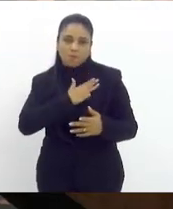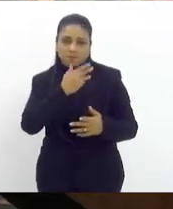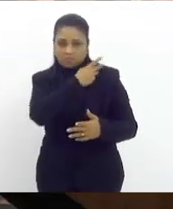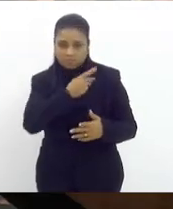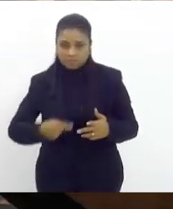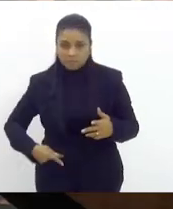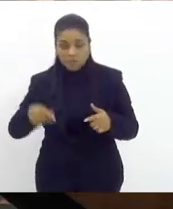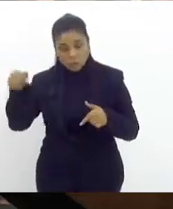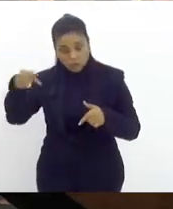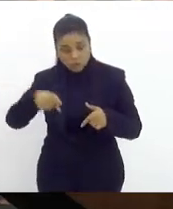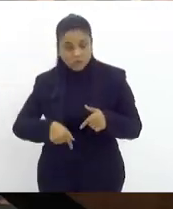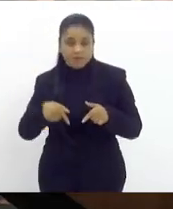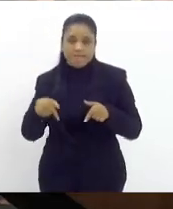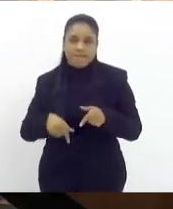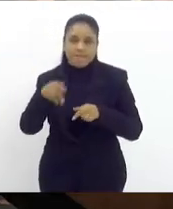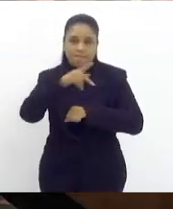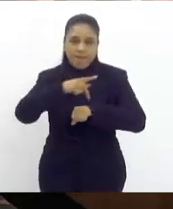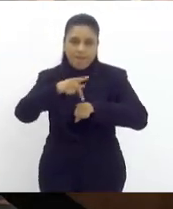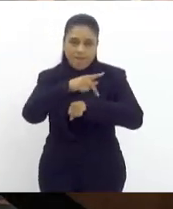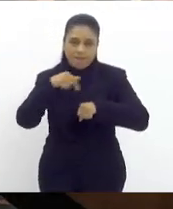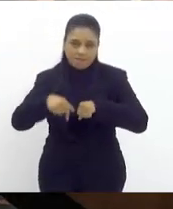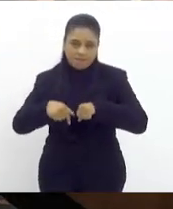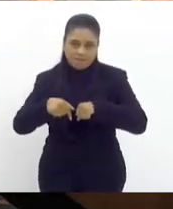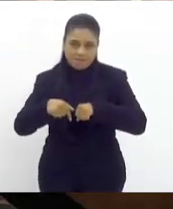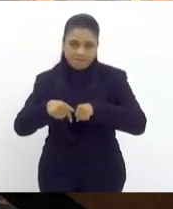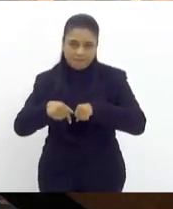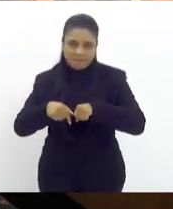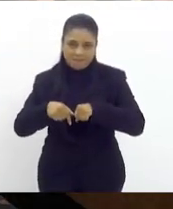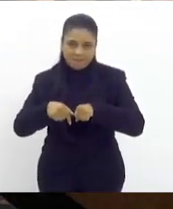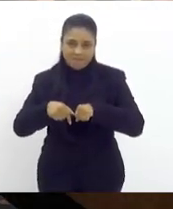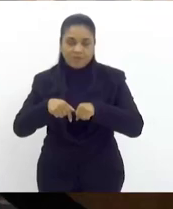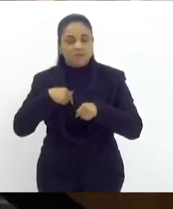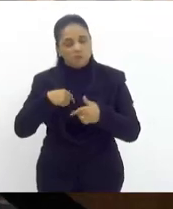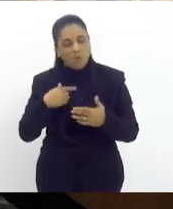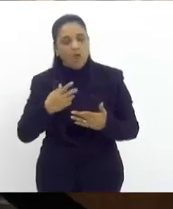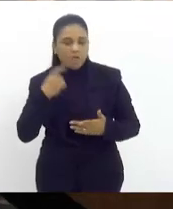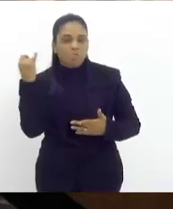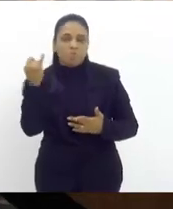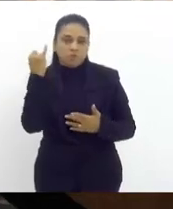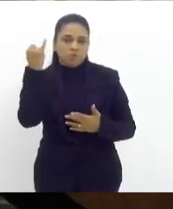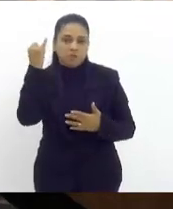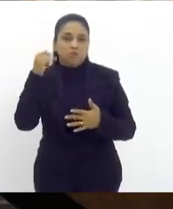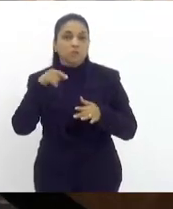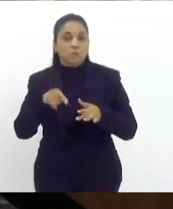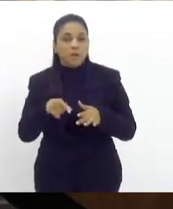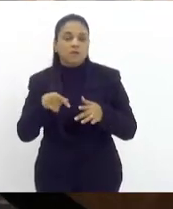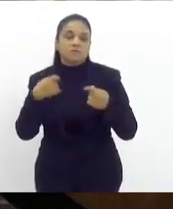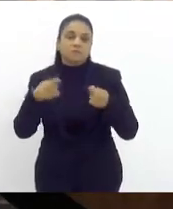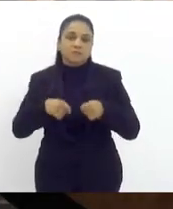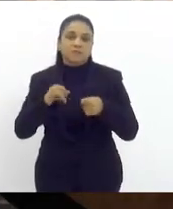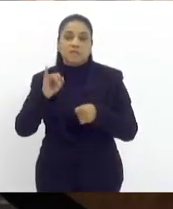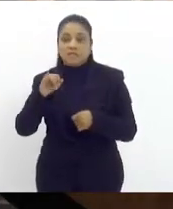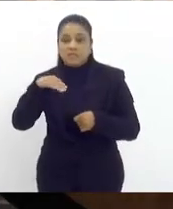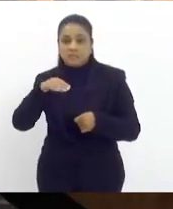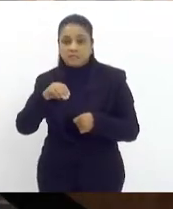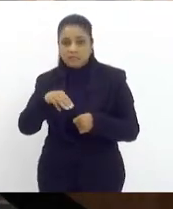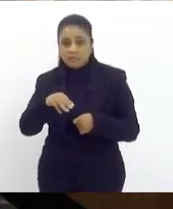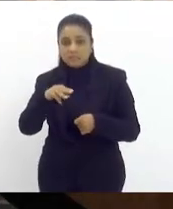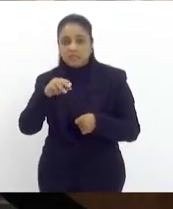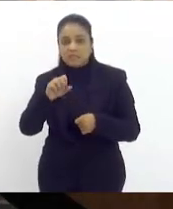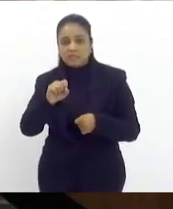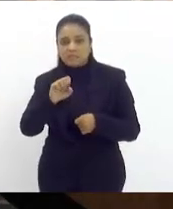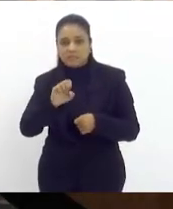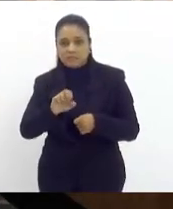deu a anistia para eu chegar aqui então isso é uma parte importante da política mas sem inserção presidente sem um projeto de